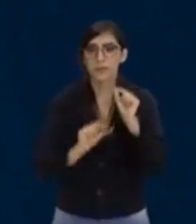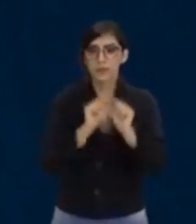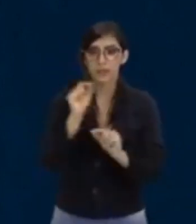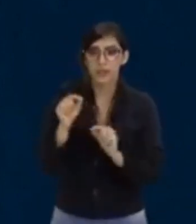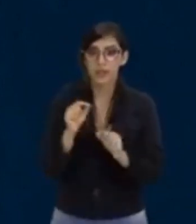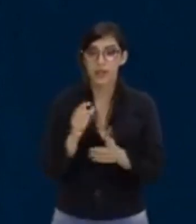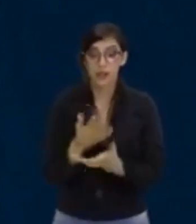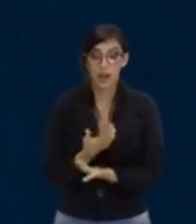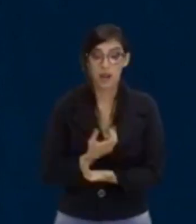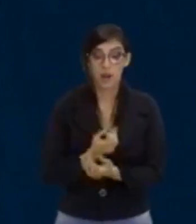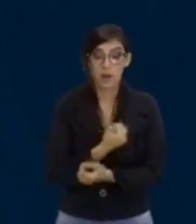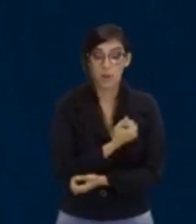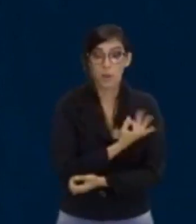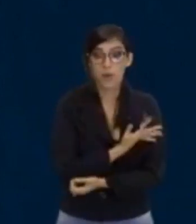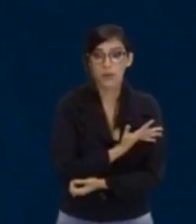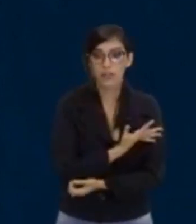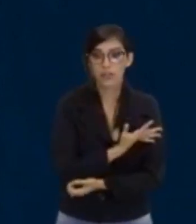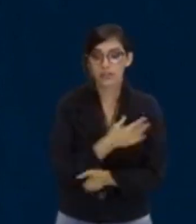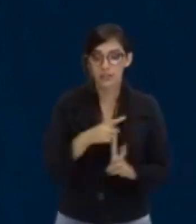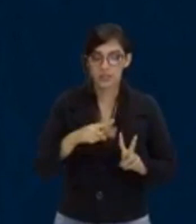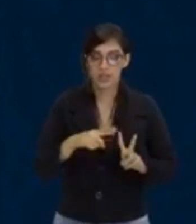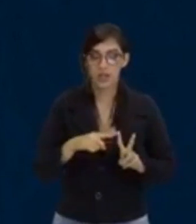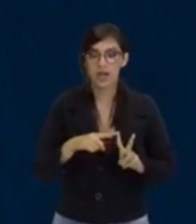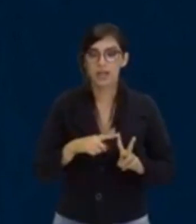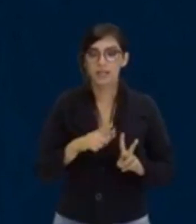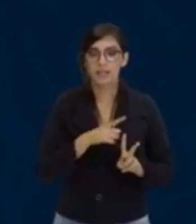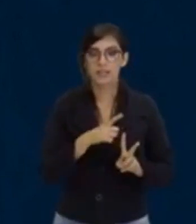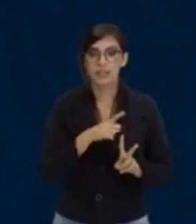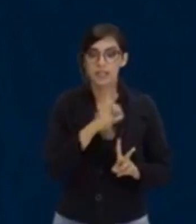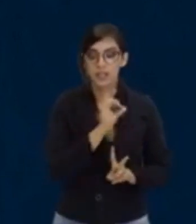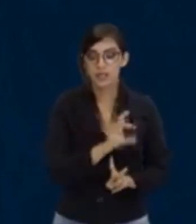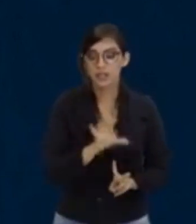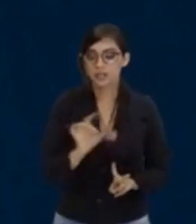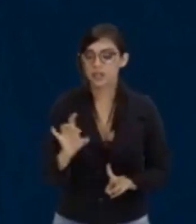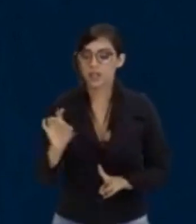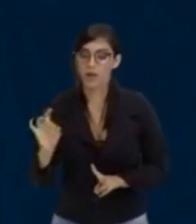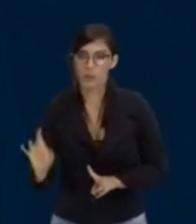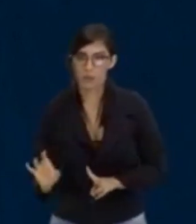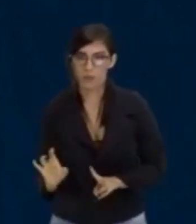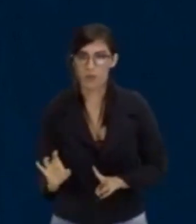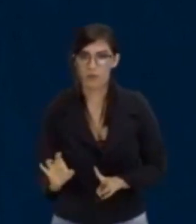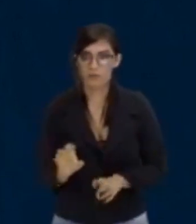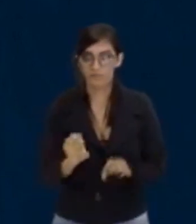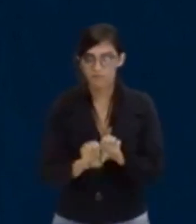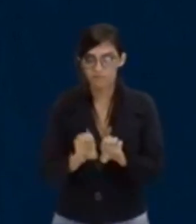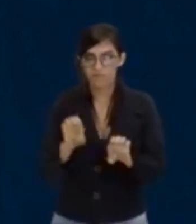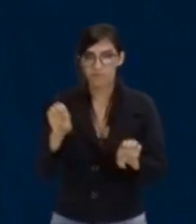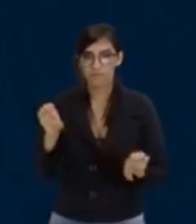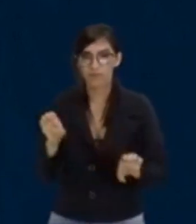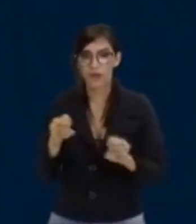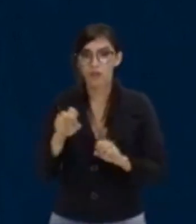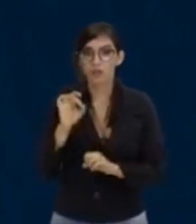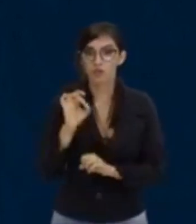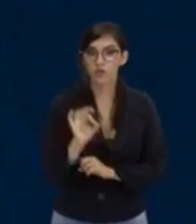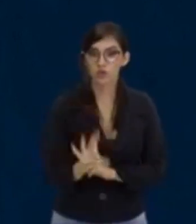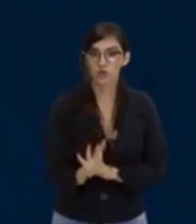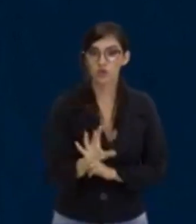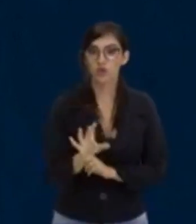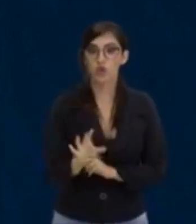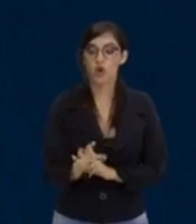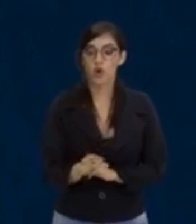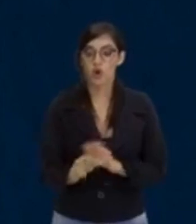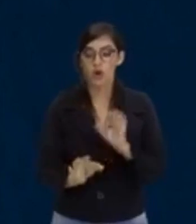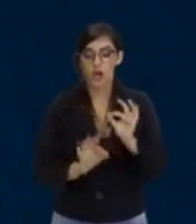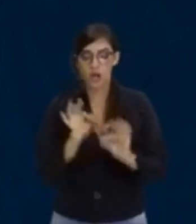raízes, quantas respostas tem cada uma das nossas equações. Então, ó, é calcular o delta. Vou botar a